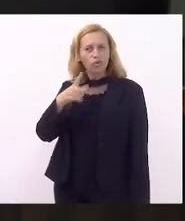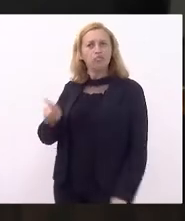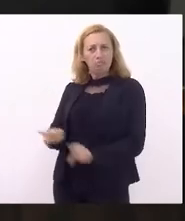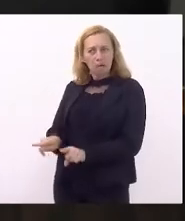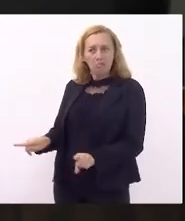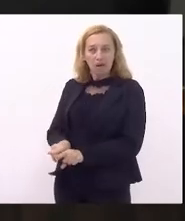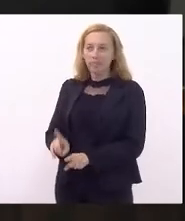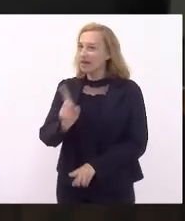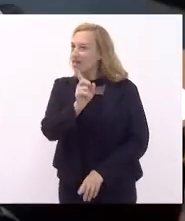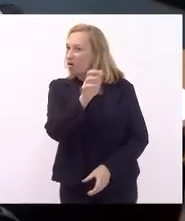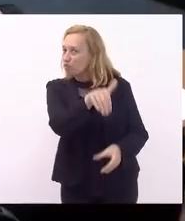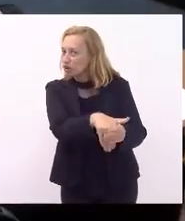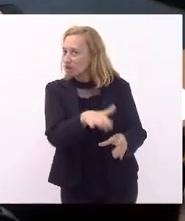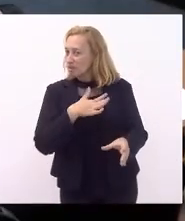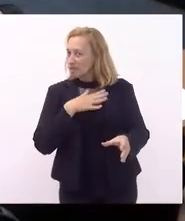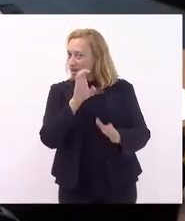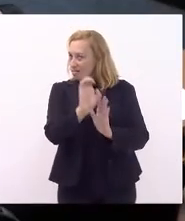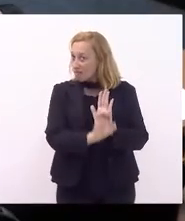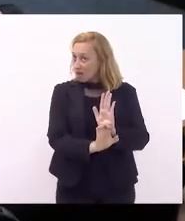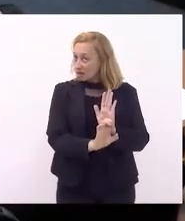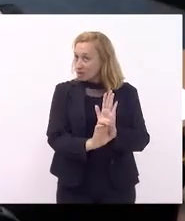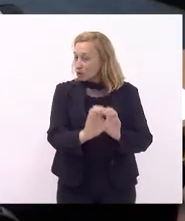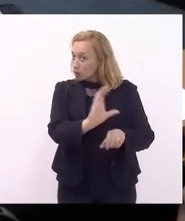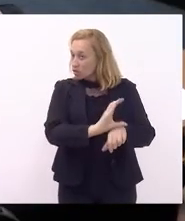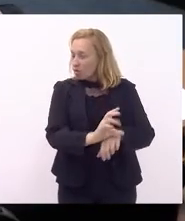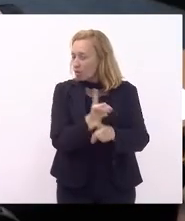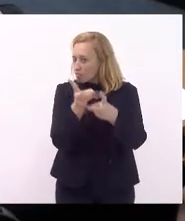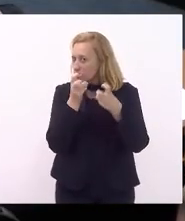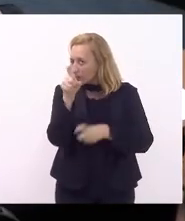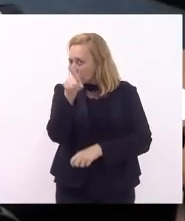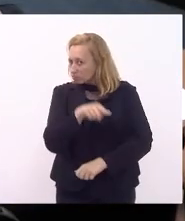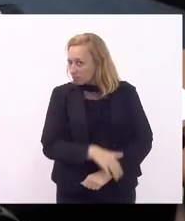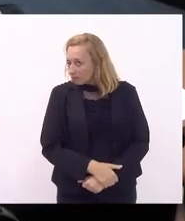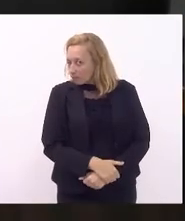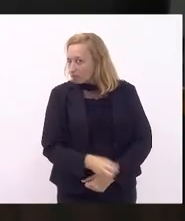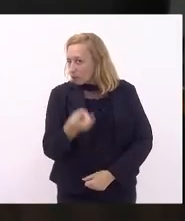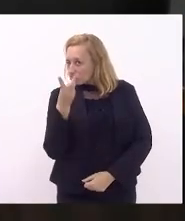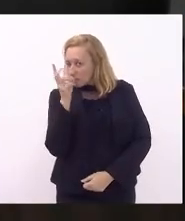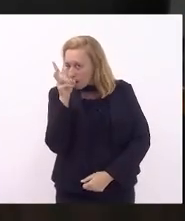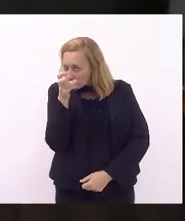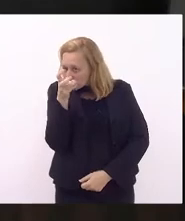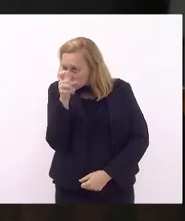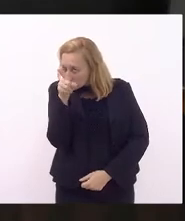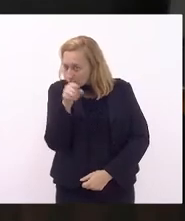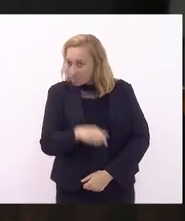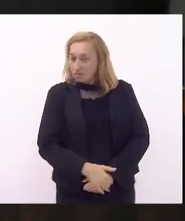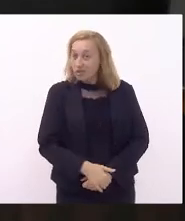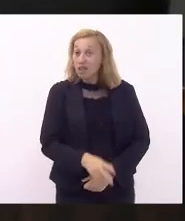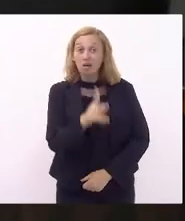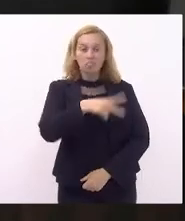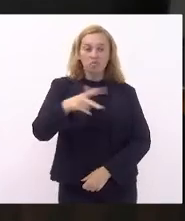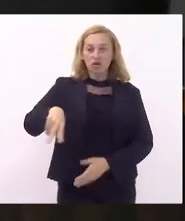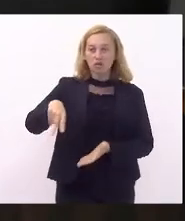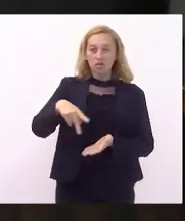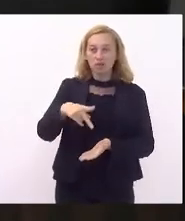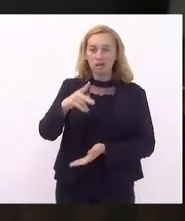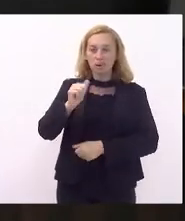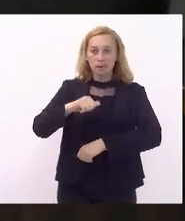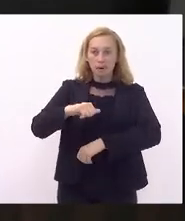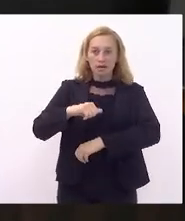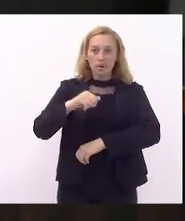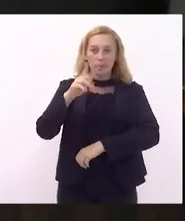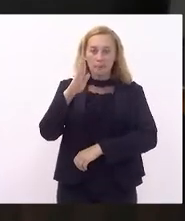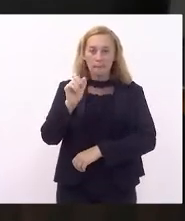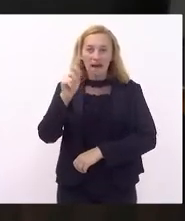não votou na minha emenda constitucional, eu estou aqui observando, estou observando. E professor de balé, diz o